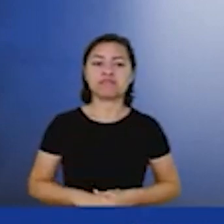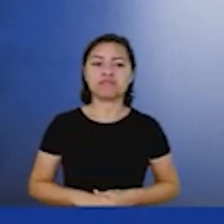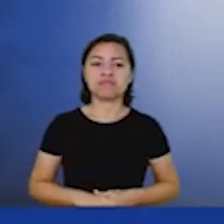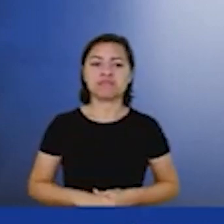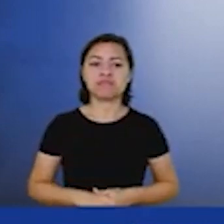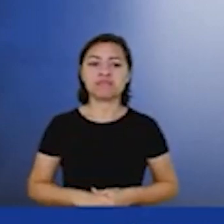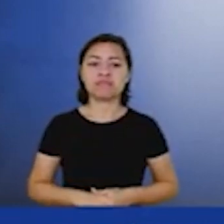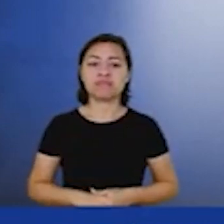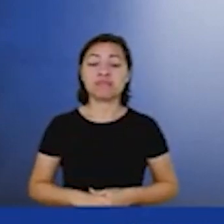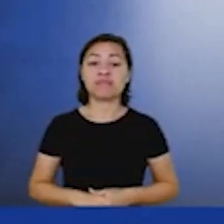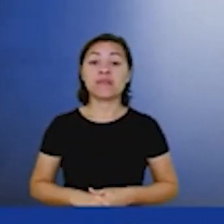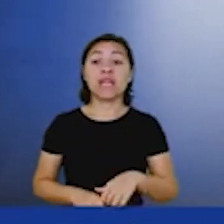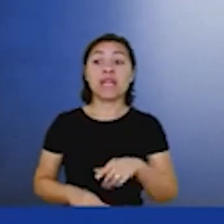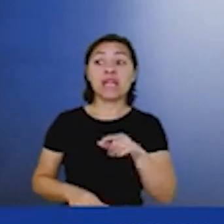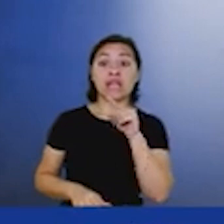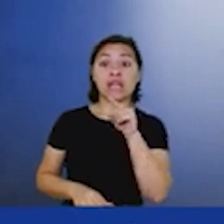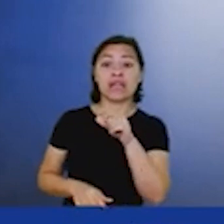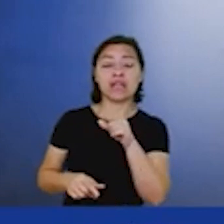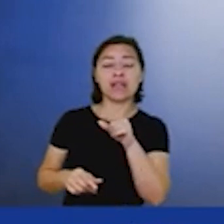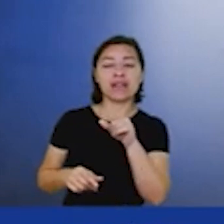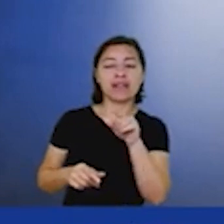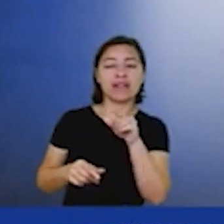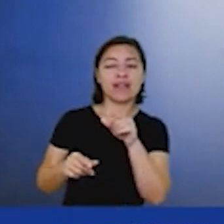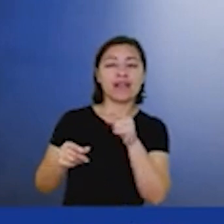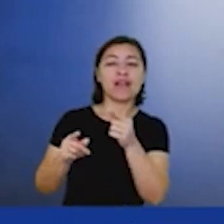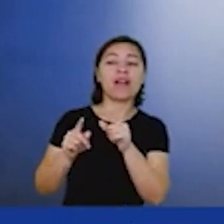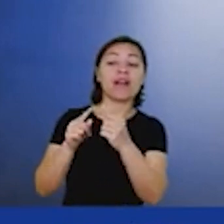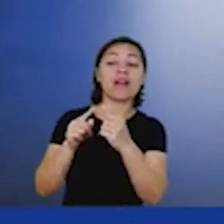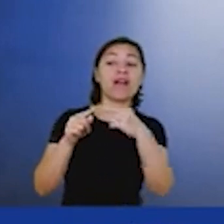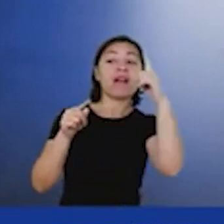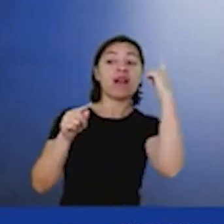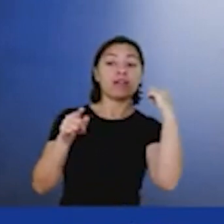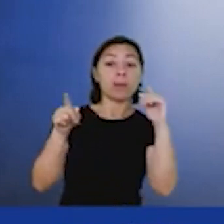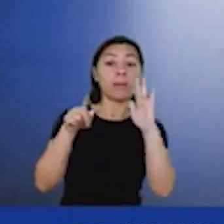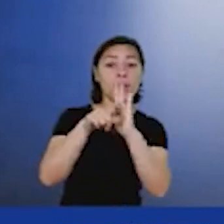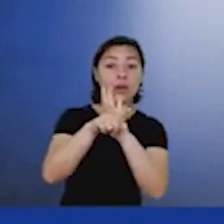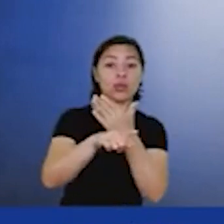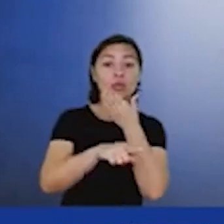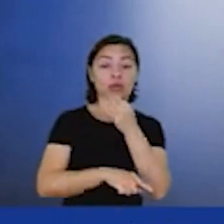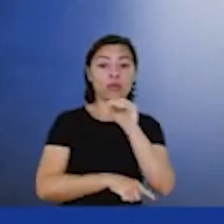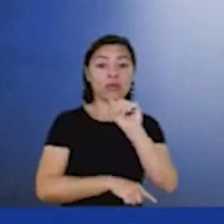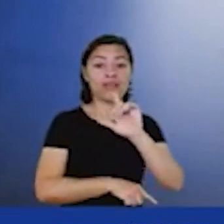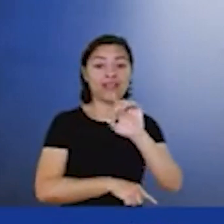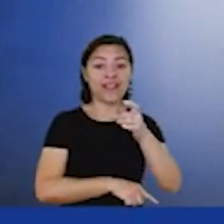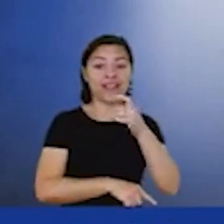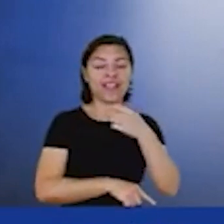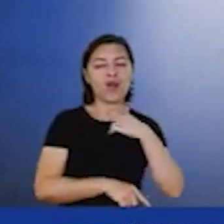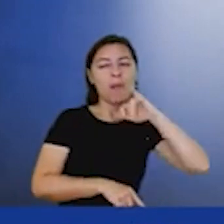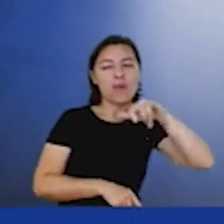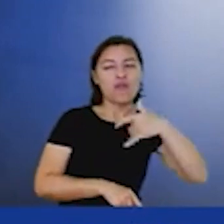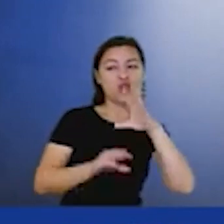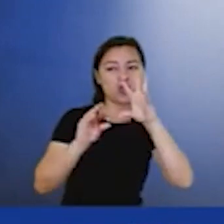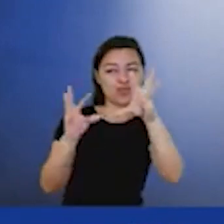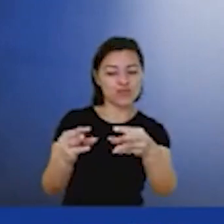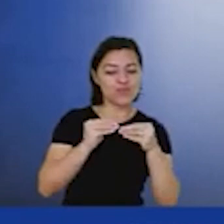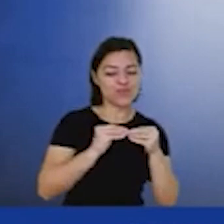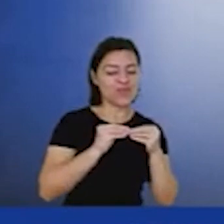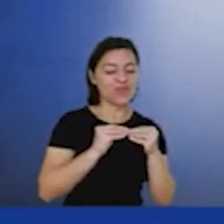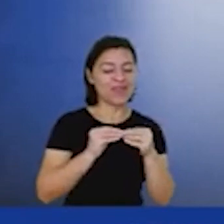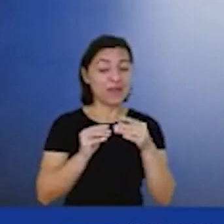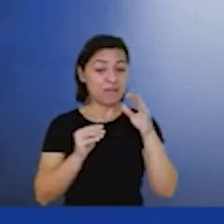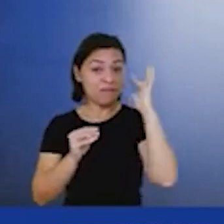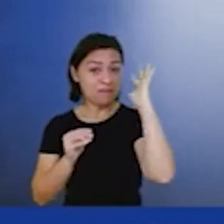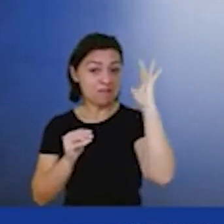Respondendo um pouco a pergunta, pegando um gancho na pergunta feita para o Alex sobre descomissionamento, quando a gente pensa, por exemplo,